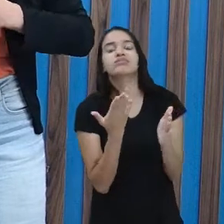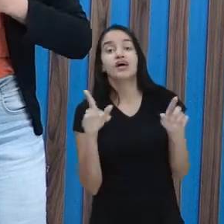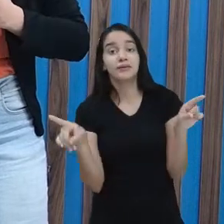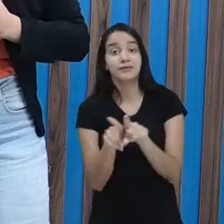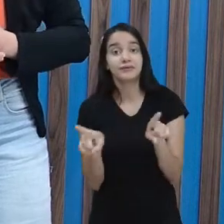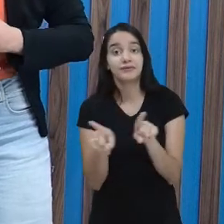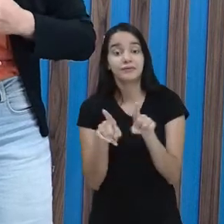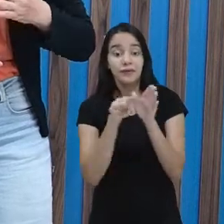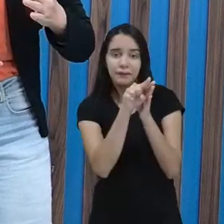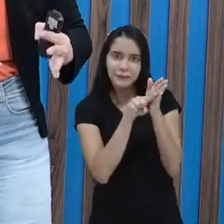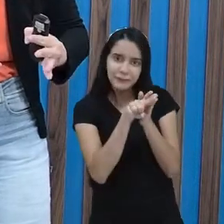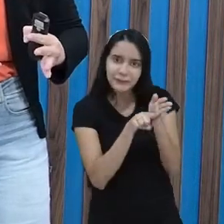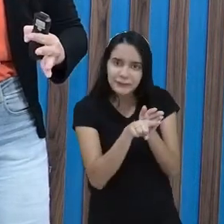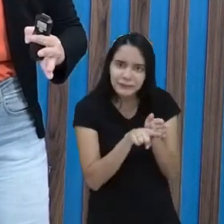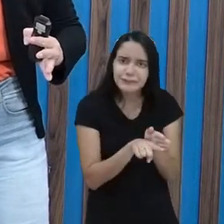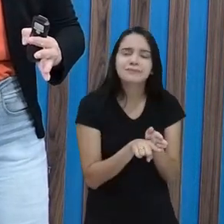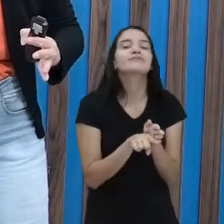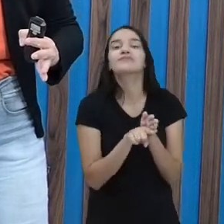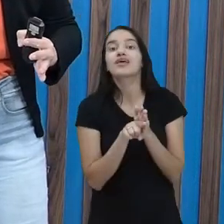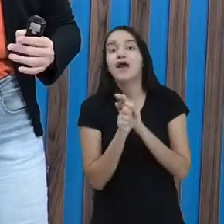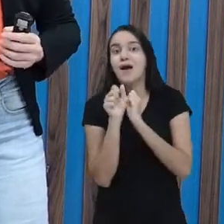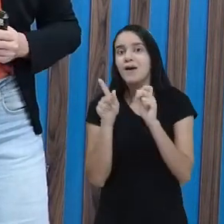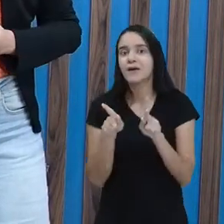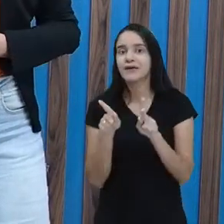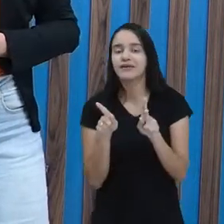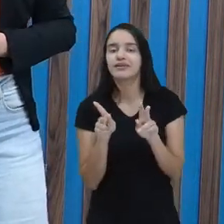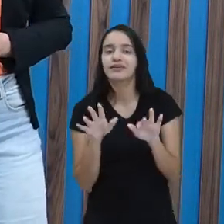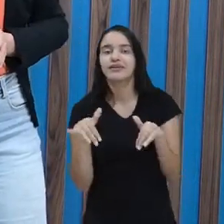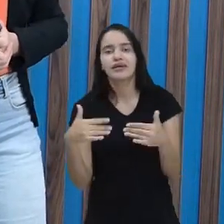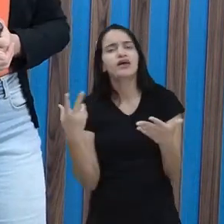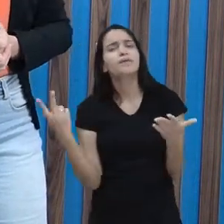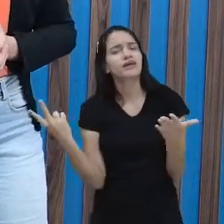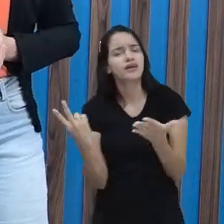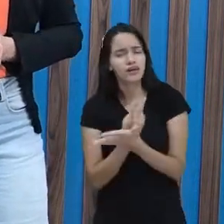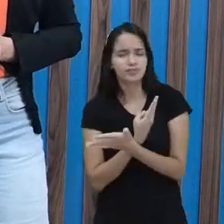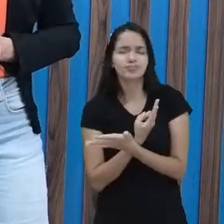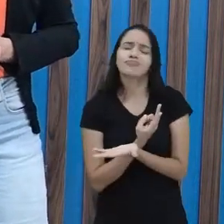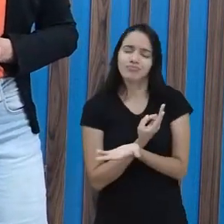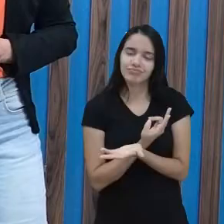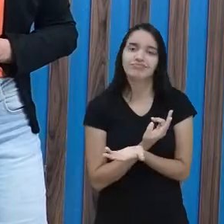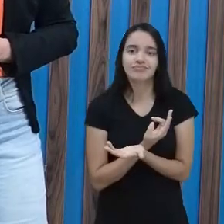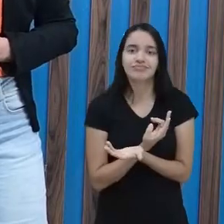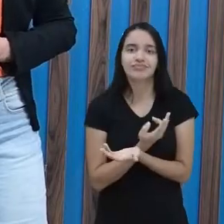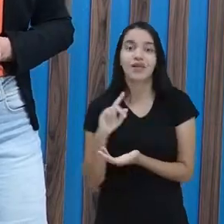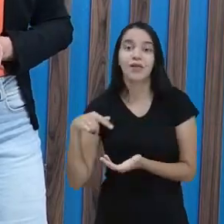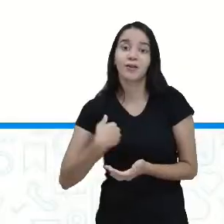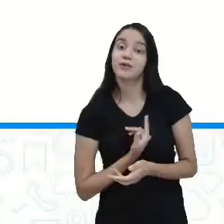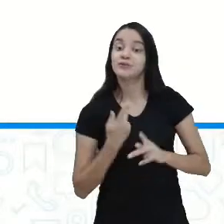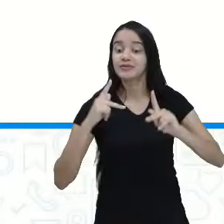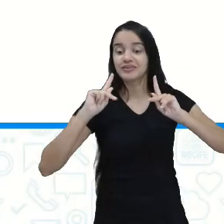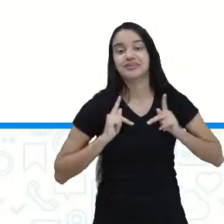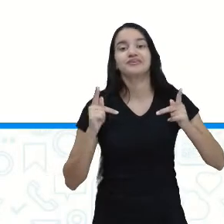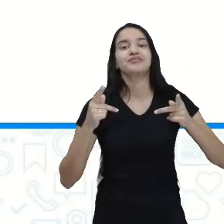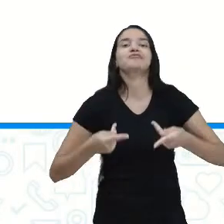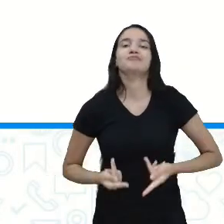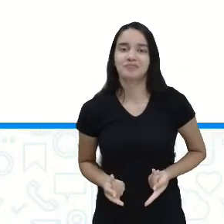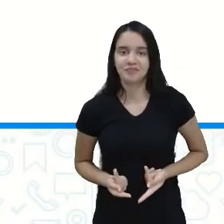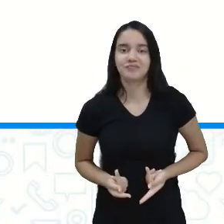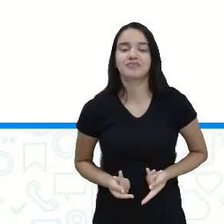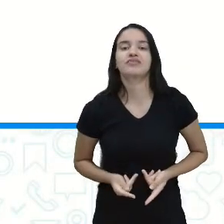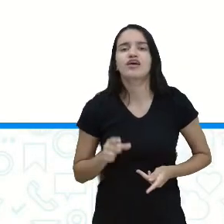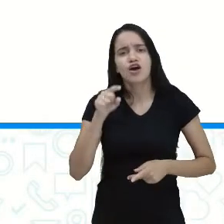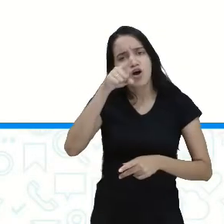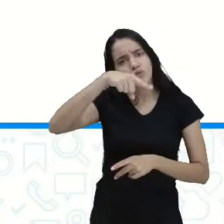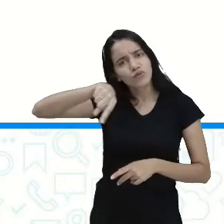a gente também pesquisa muito. E também erra, né, professora Cátia? Também erra. Porque somos seres humanos. Com certeza.